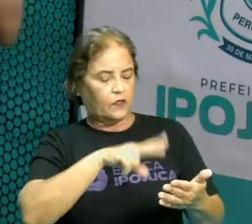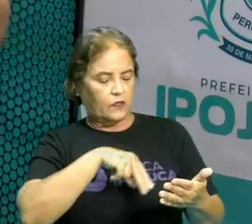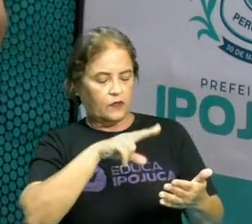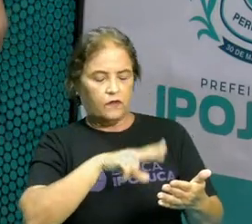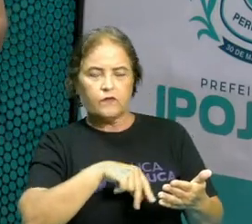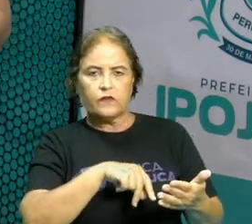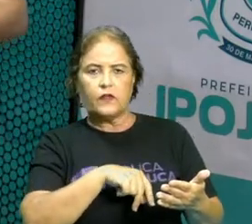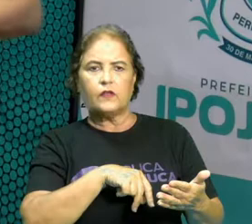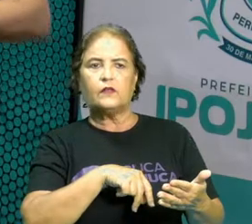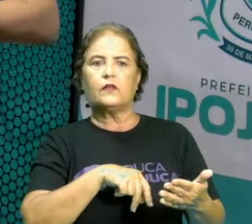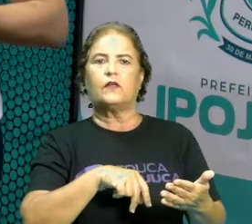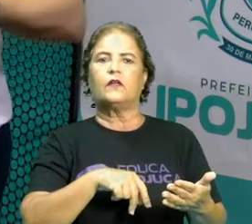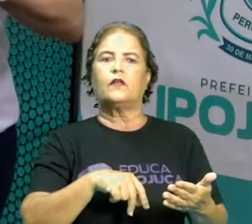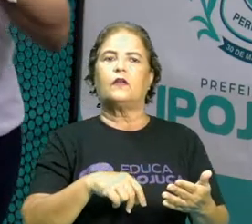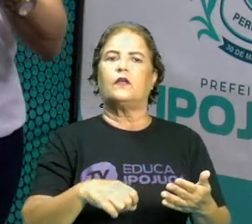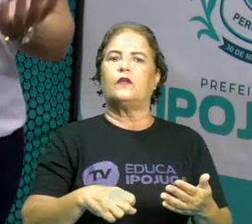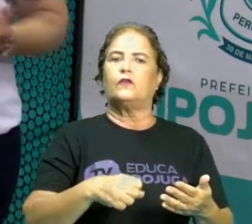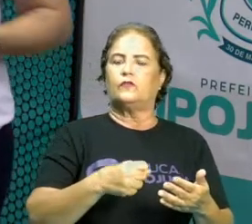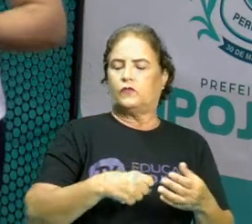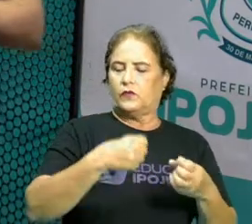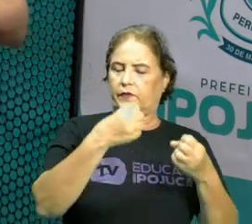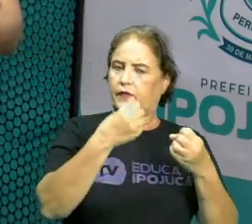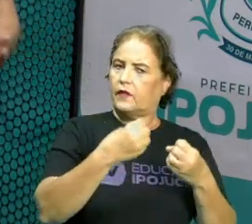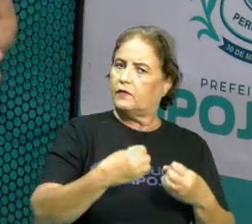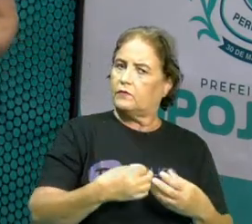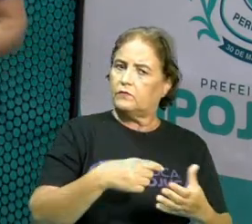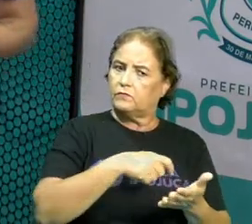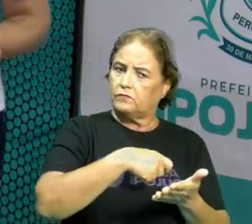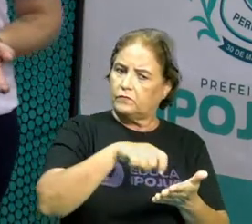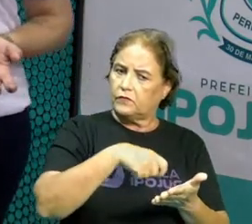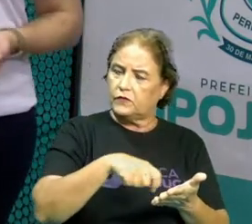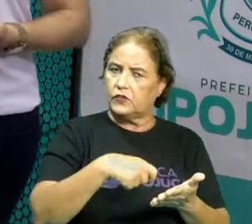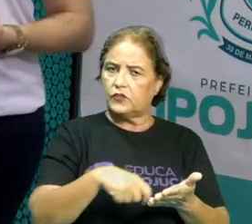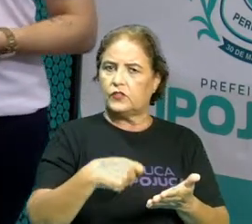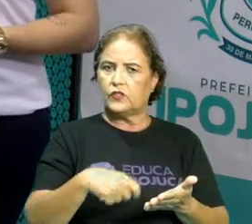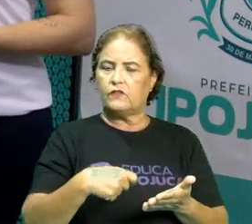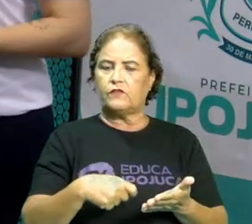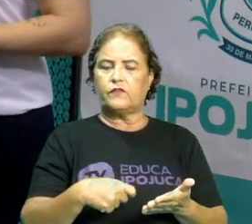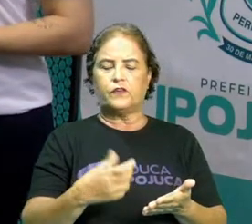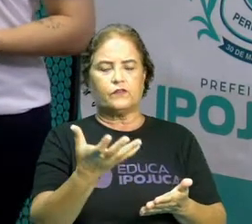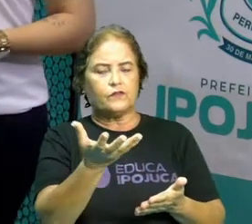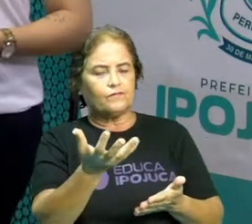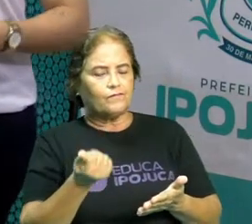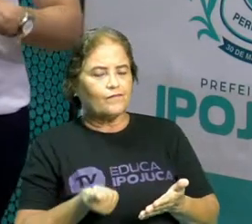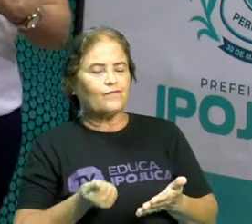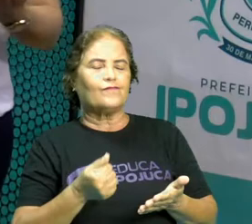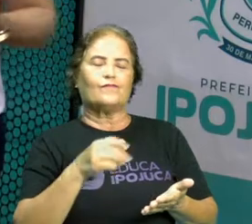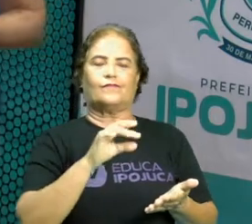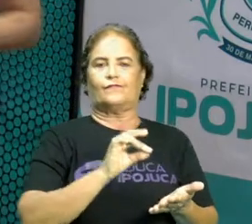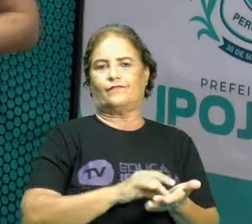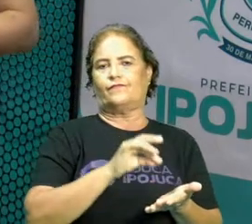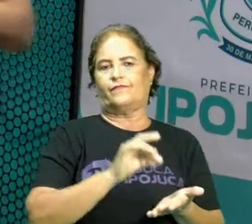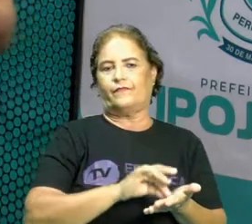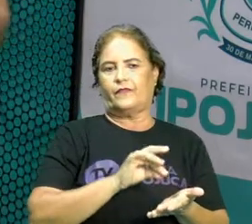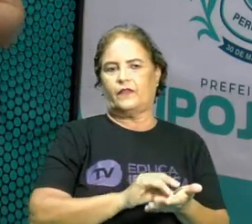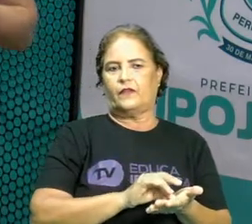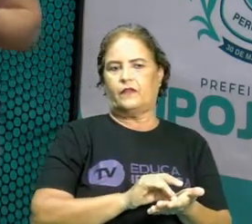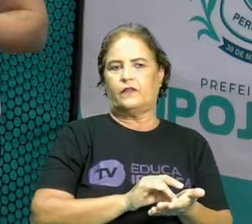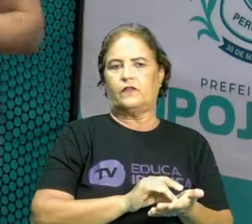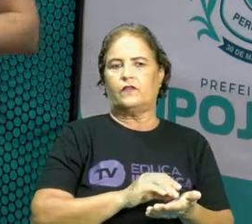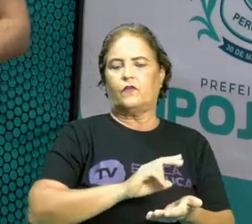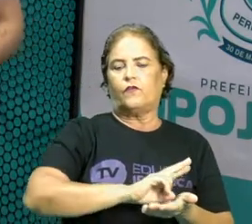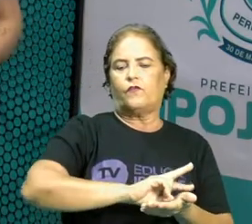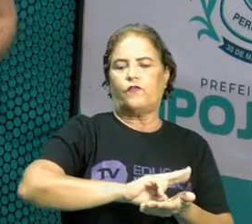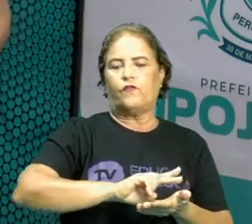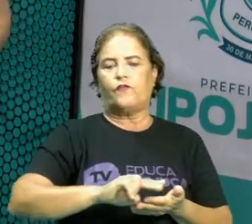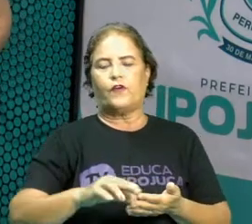eles estão dizendo, seja acatado, seja aceito como verdade. Então, várias técnicas de persuasão